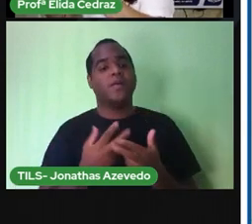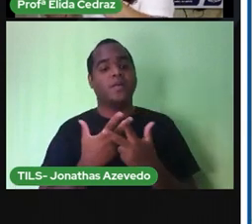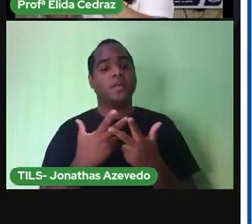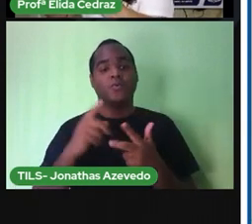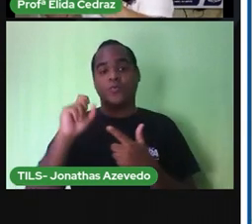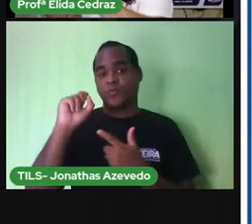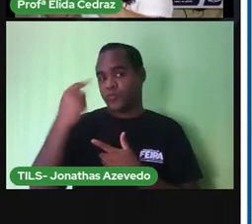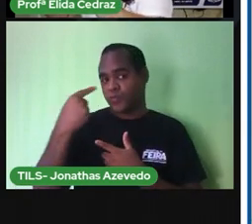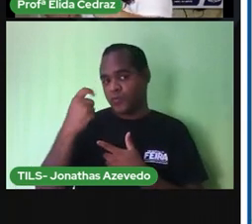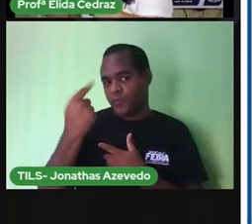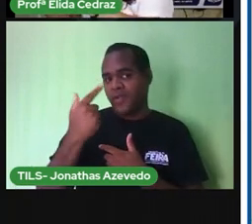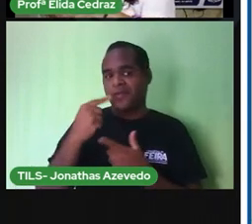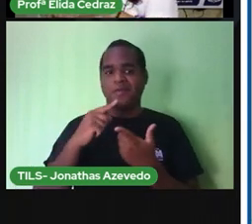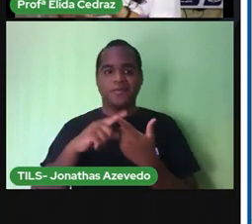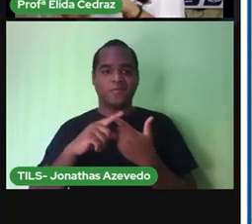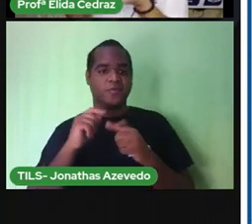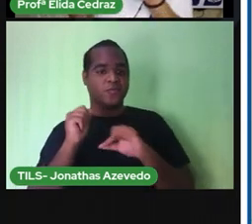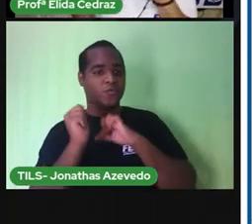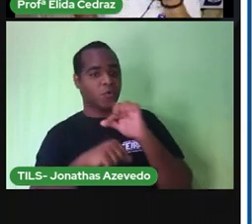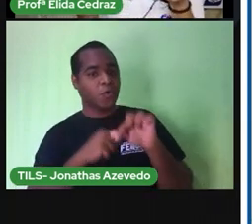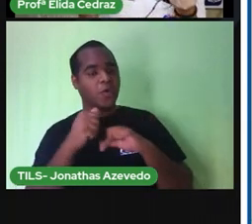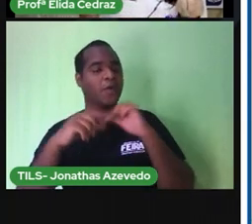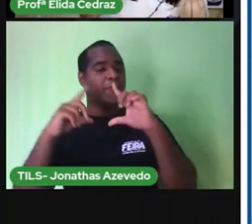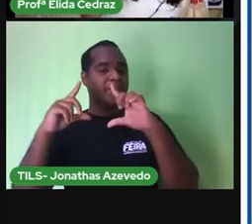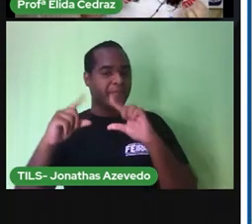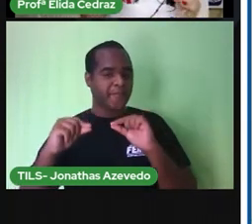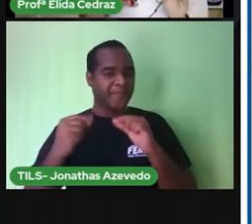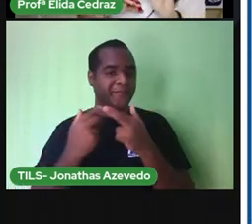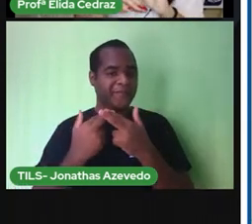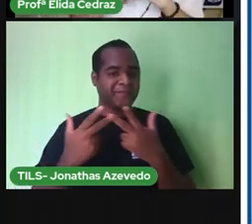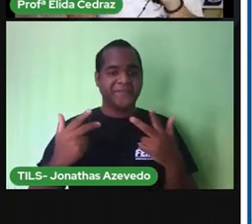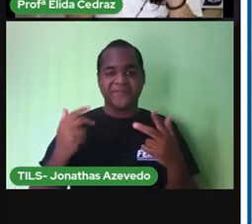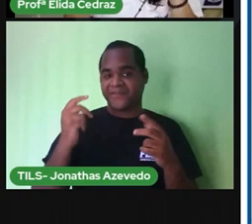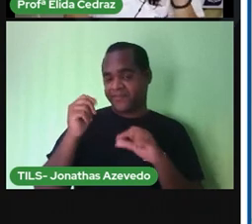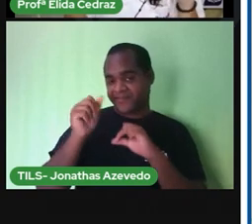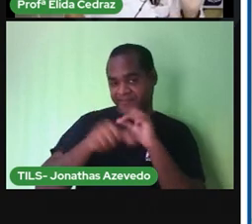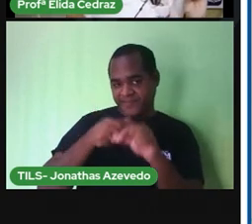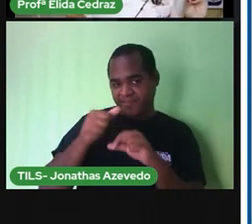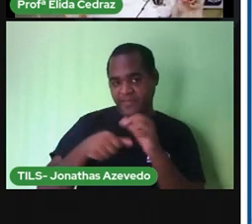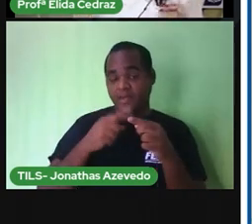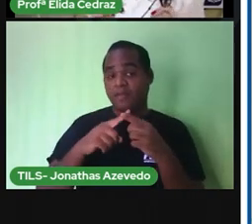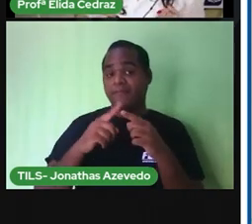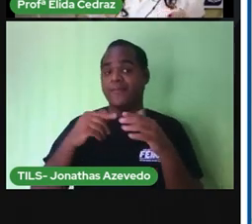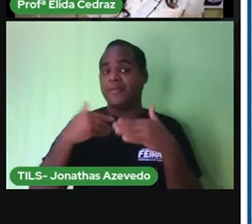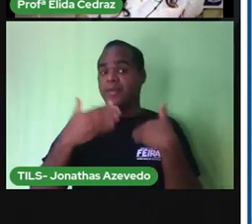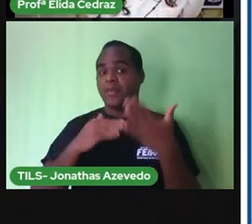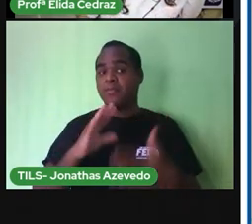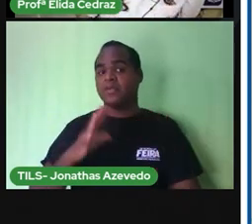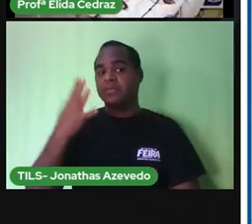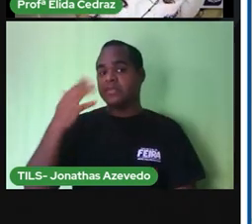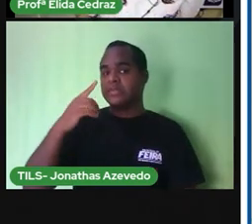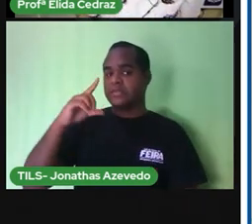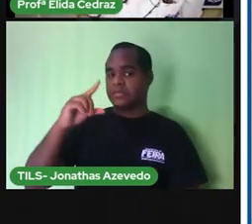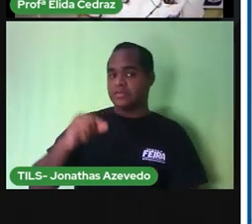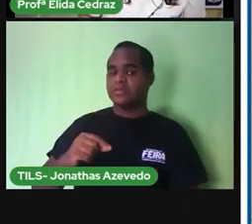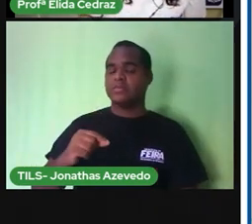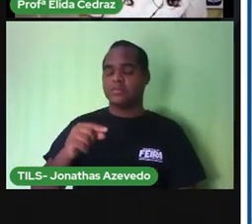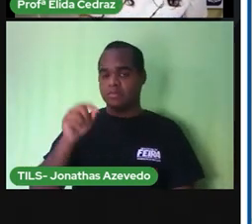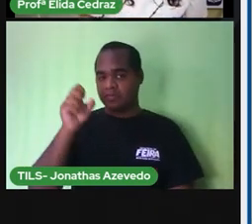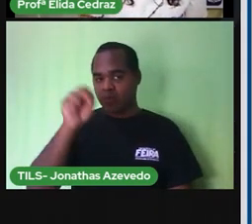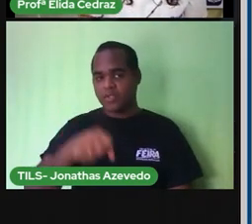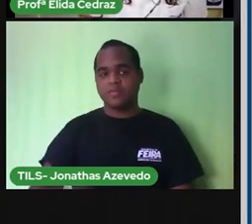para a gente vai diminuindo, vai esfriando até que seja noite completa.